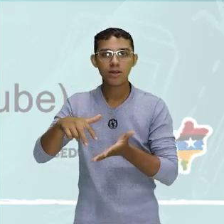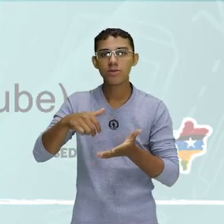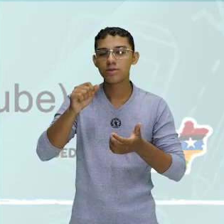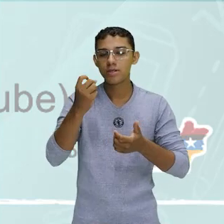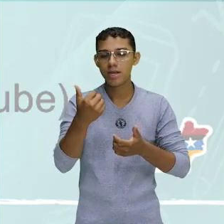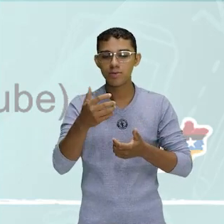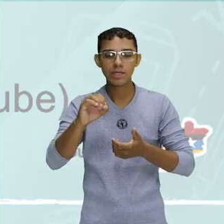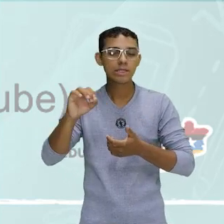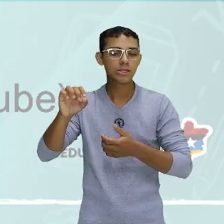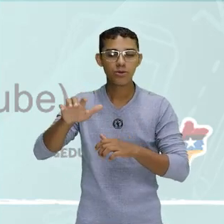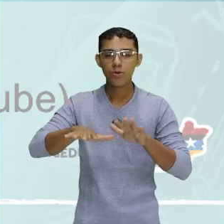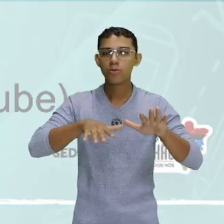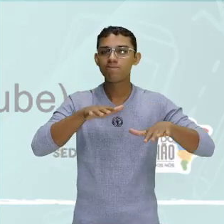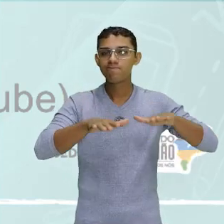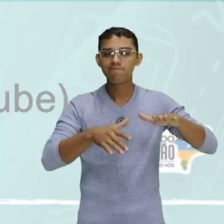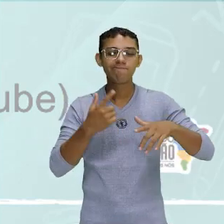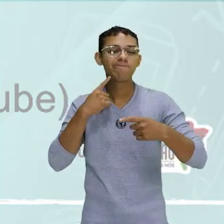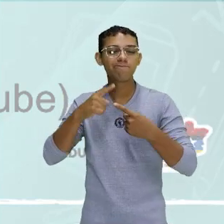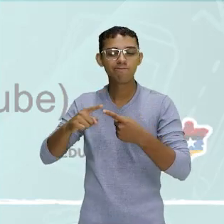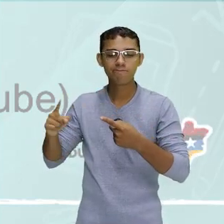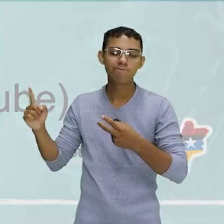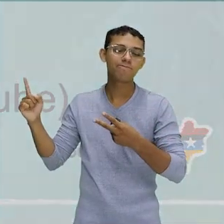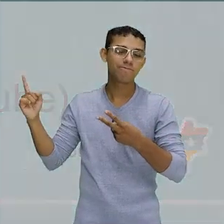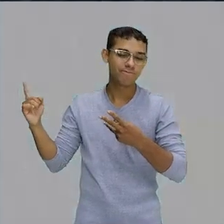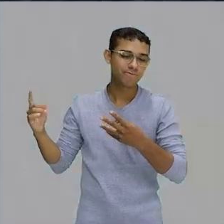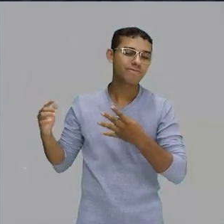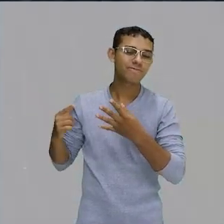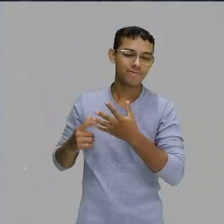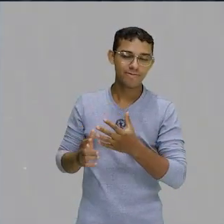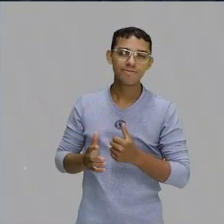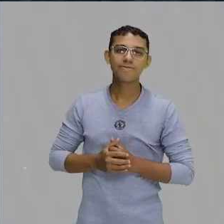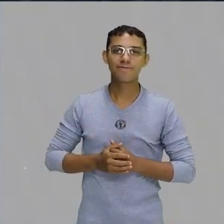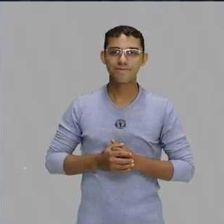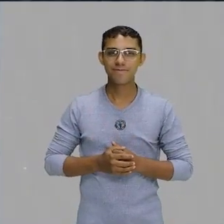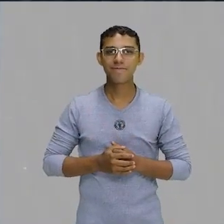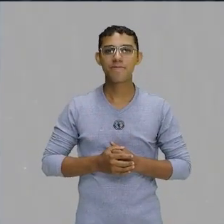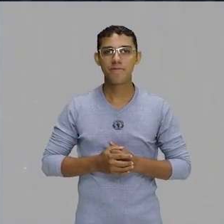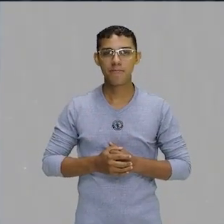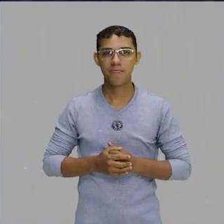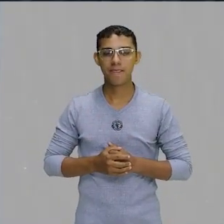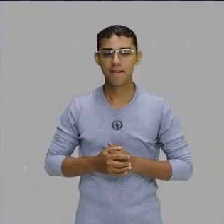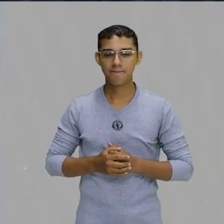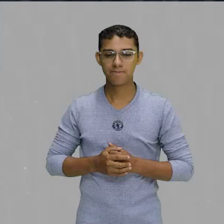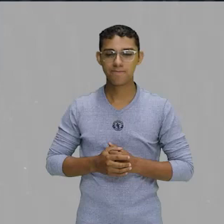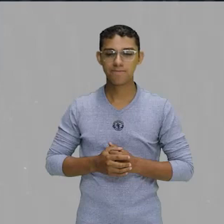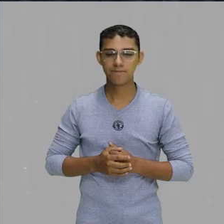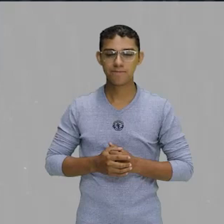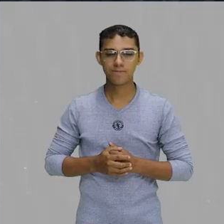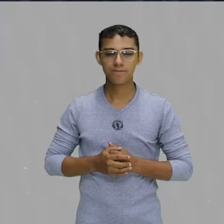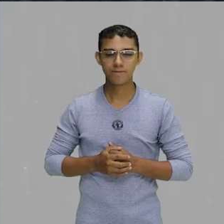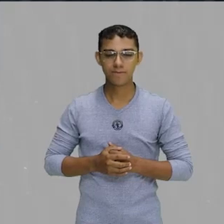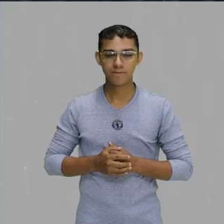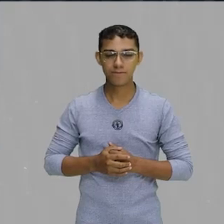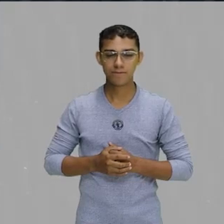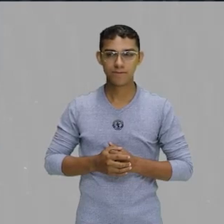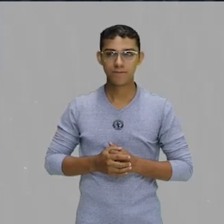respirar teu coelho despacito, deixa que te diga coisas alhorrido, para que te acorde se não estás comigo.